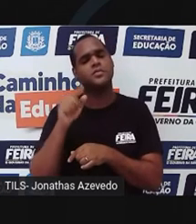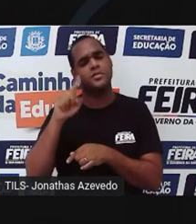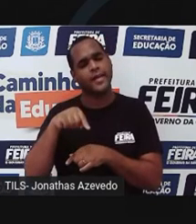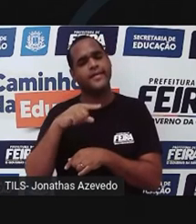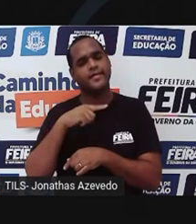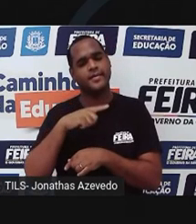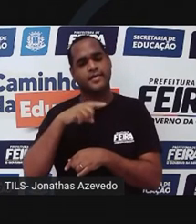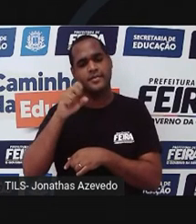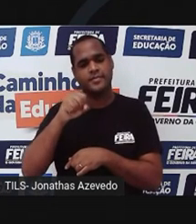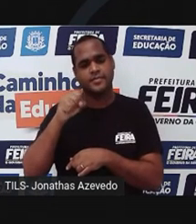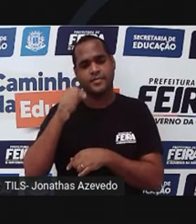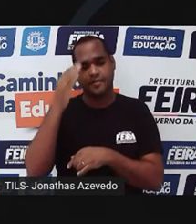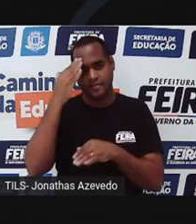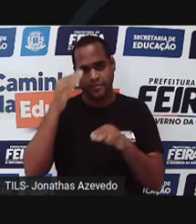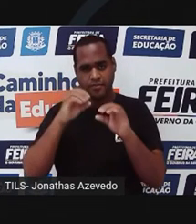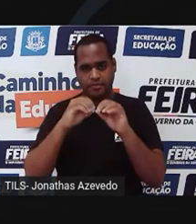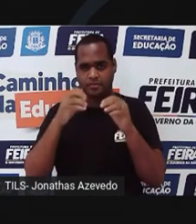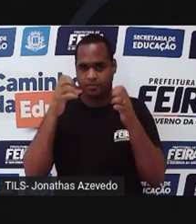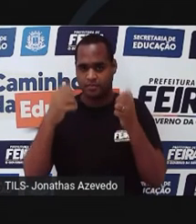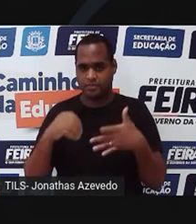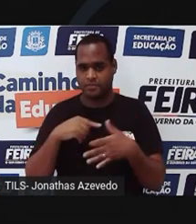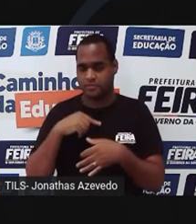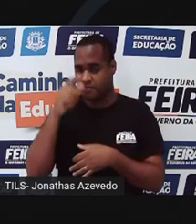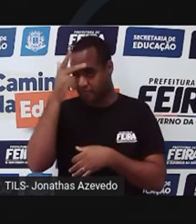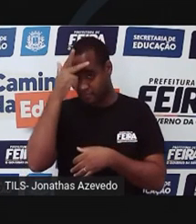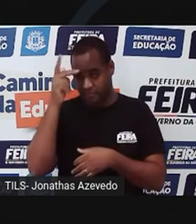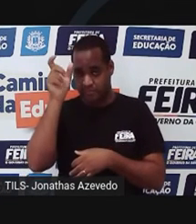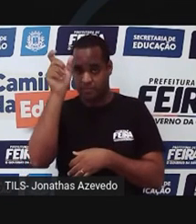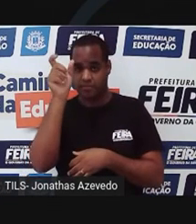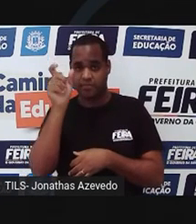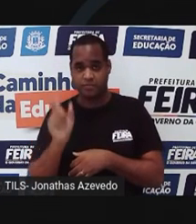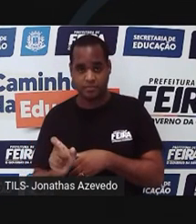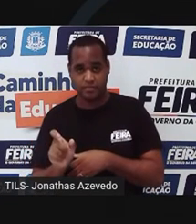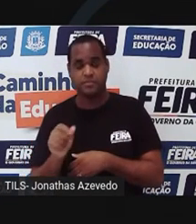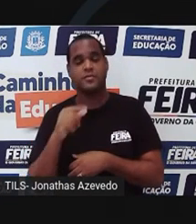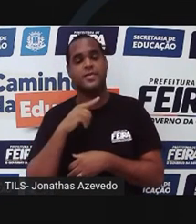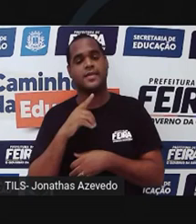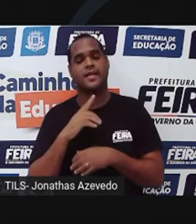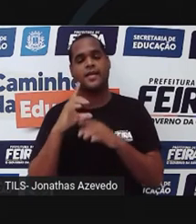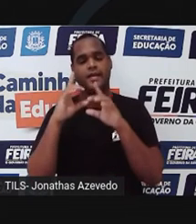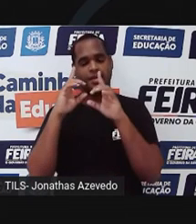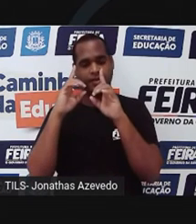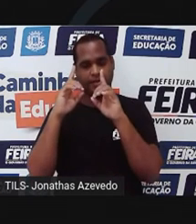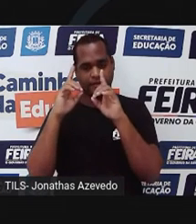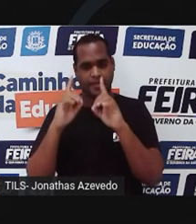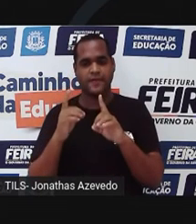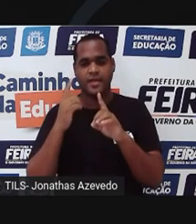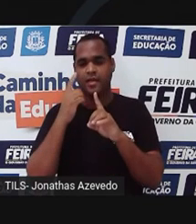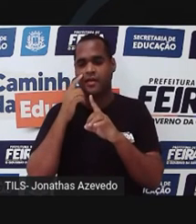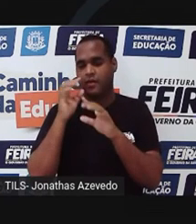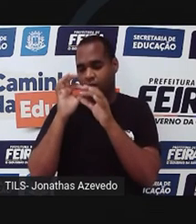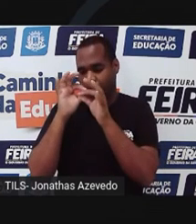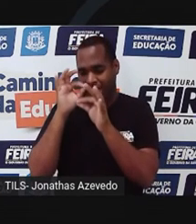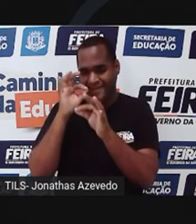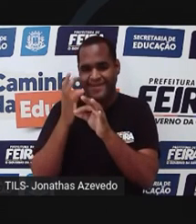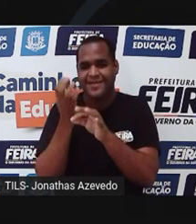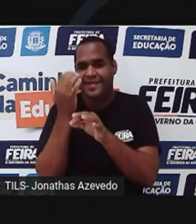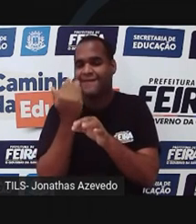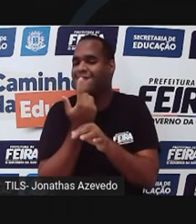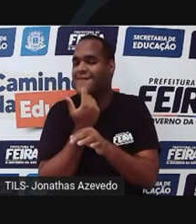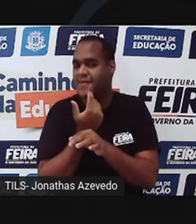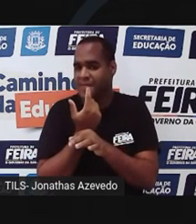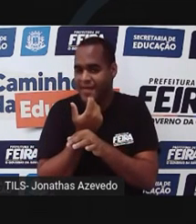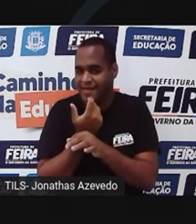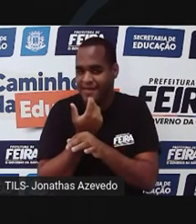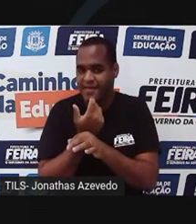você vai ter que, nos pacientes que têm deficiência de cones do espectro vermelho,